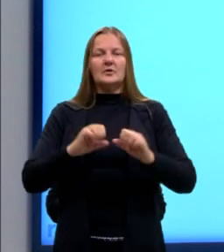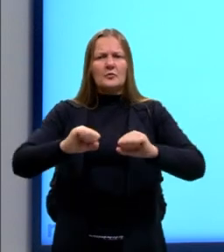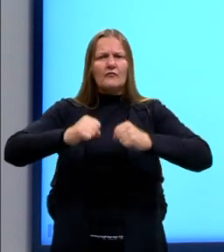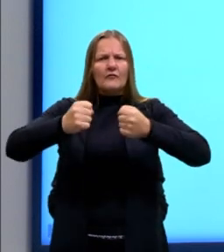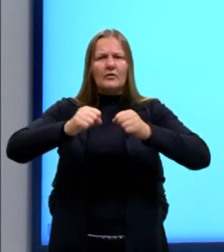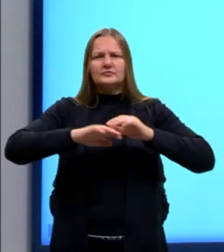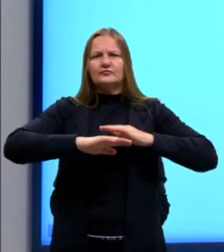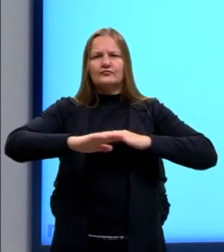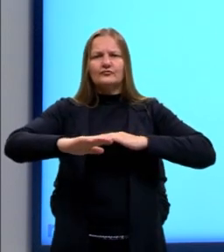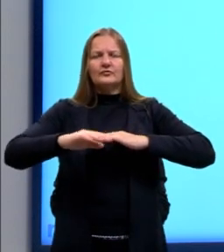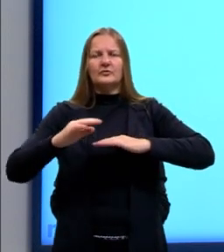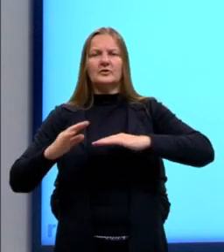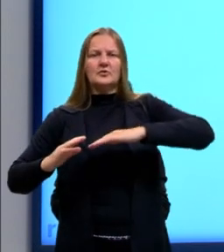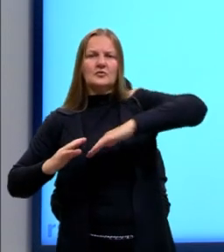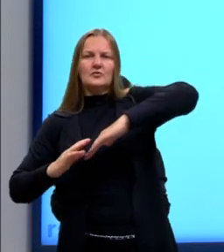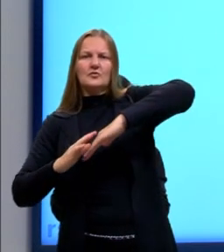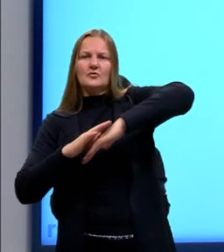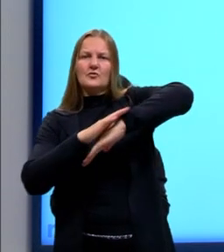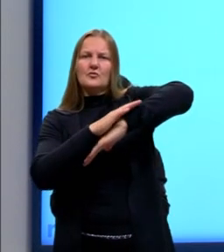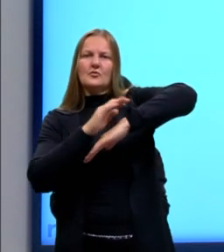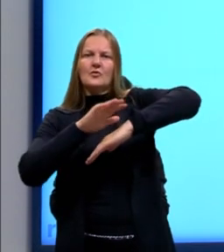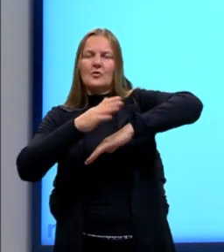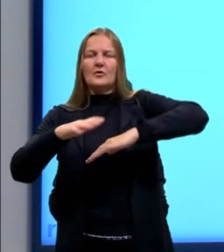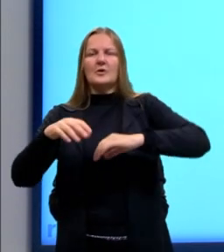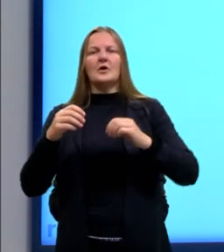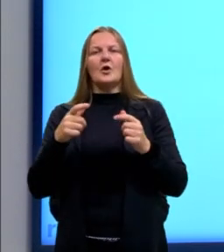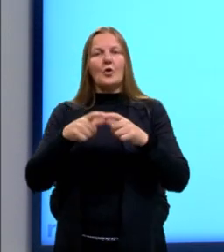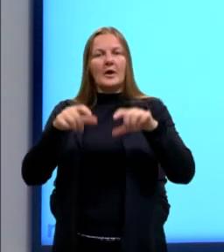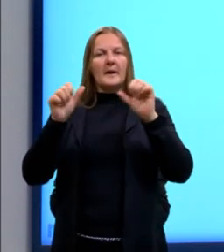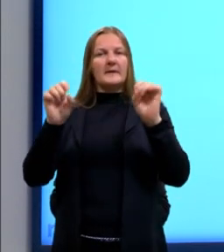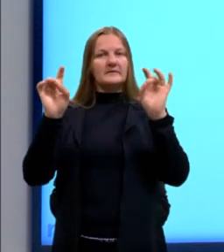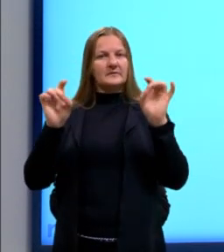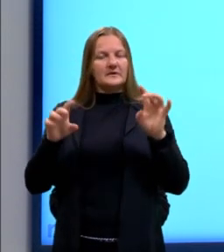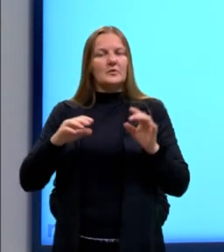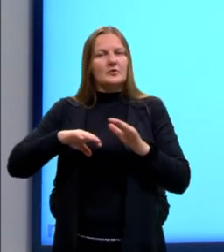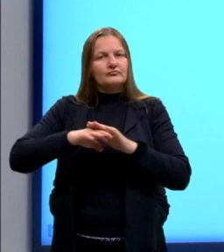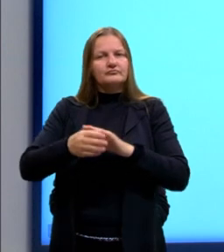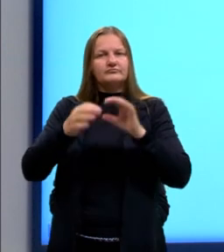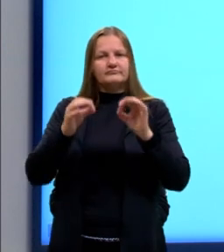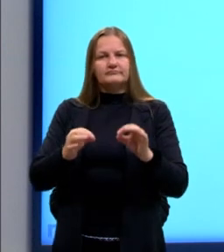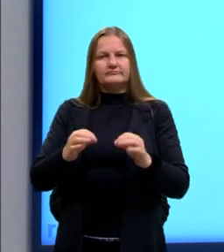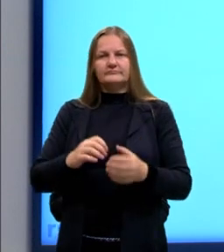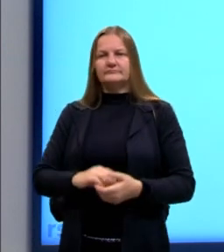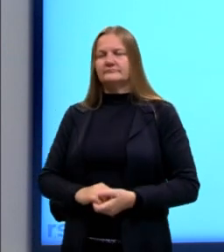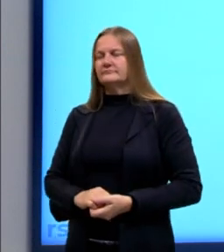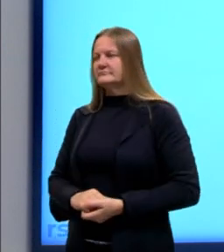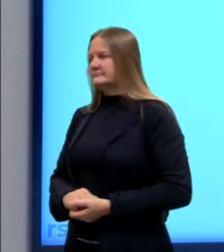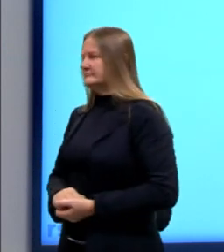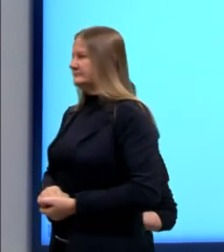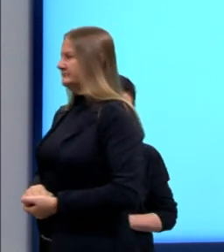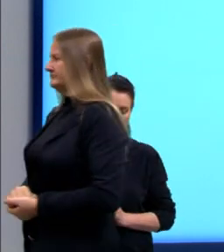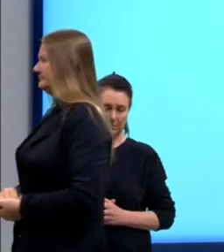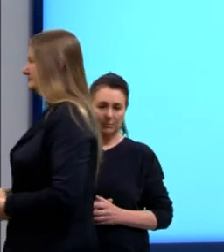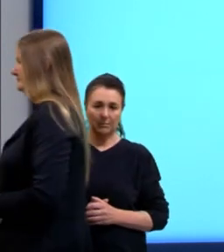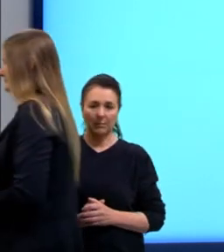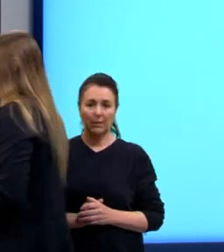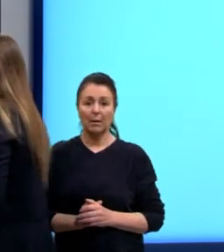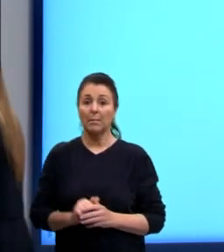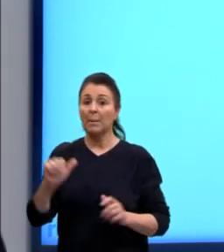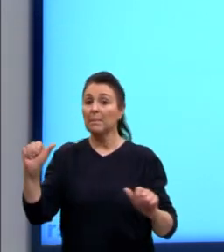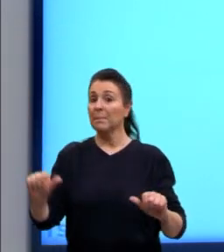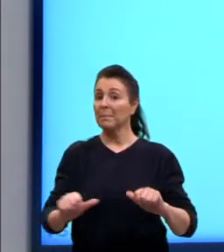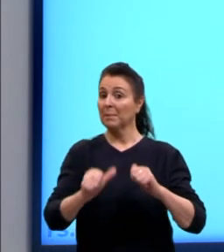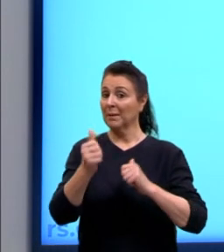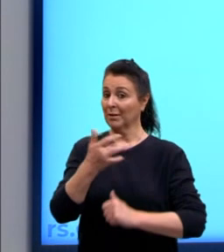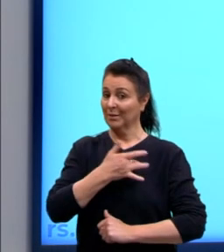no plano e subida moderada são os trechos que se encaixam ali para o ganho de condicionamento físico.